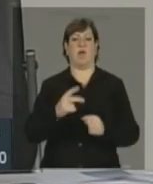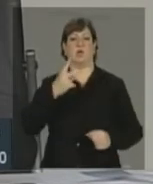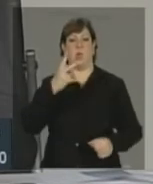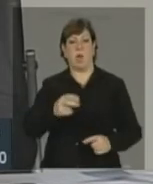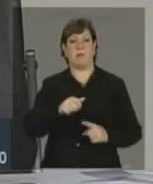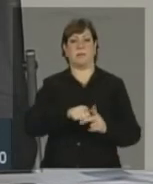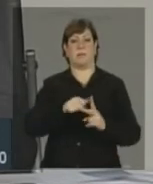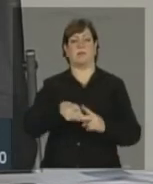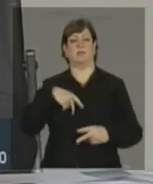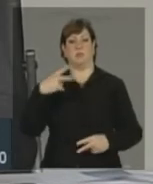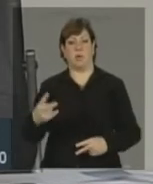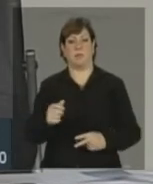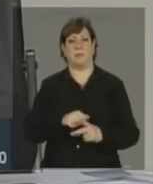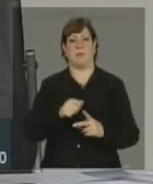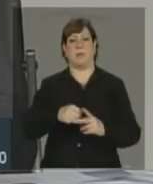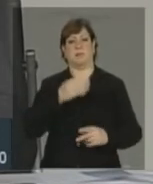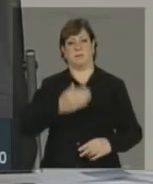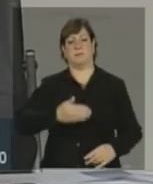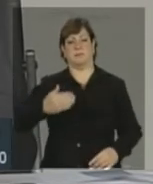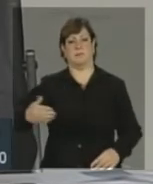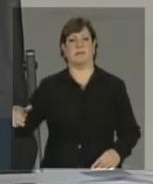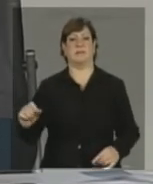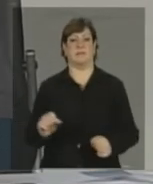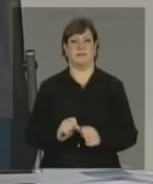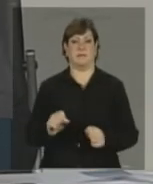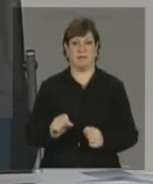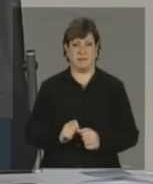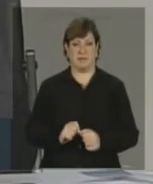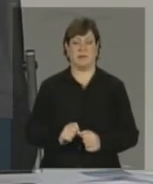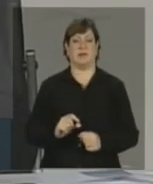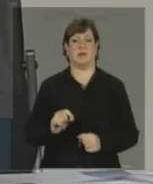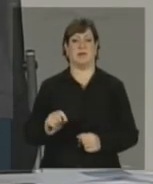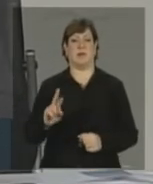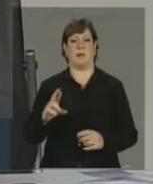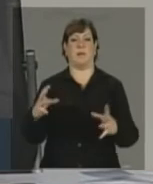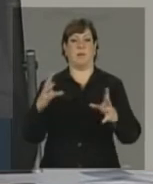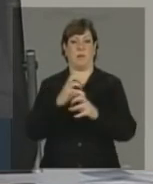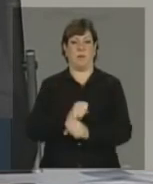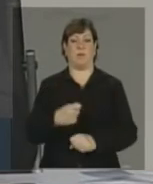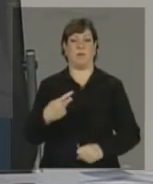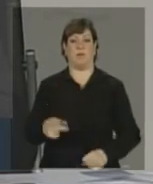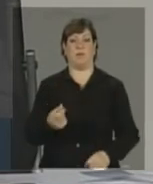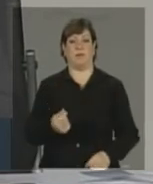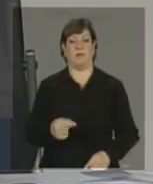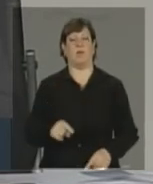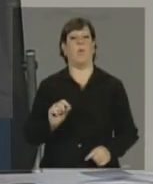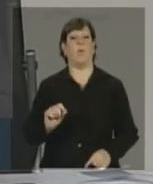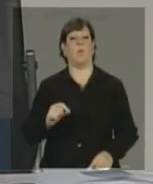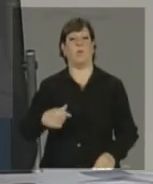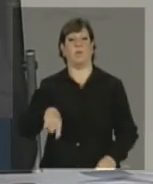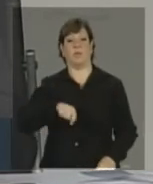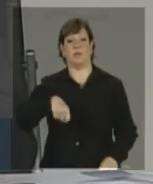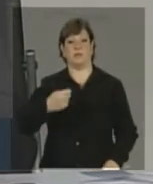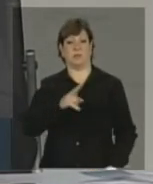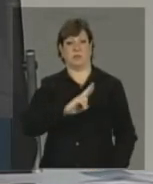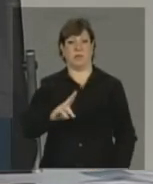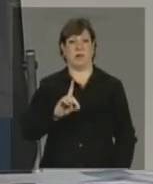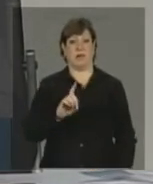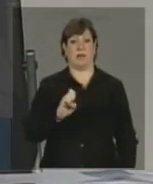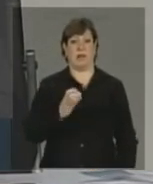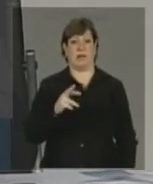meses com a programação orçamentária e financeira ou aquilo que popularmente se chama de decreto do